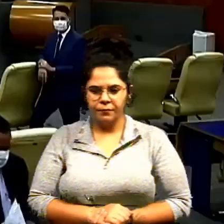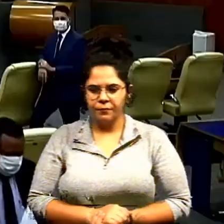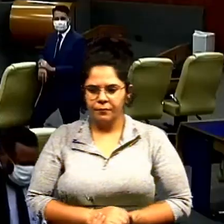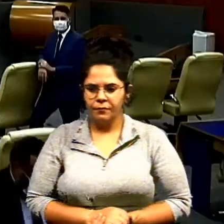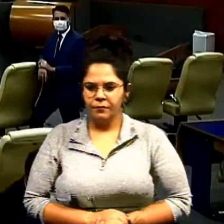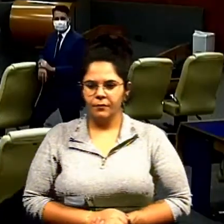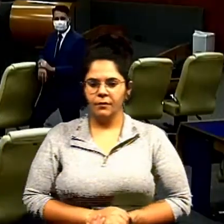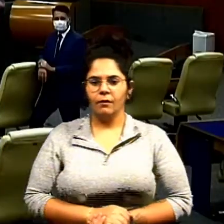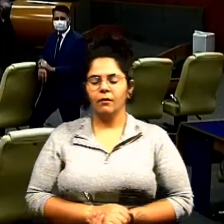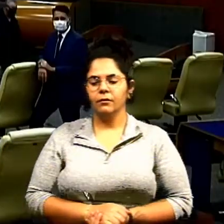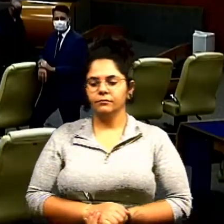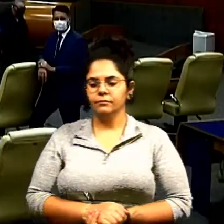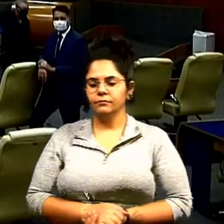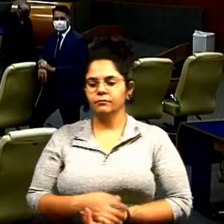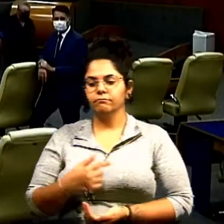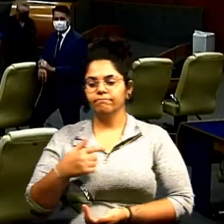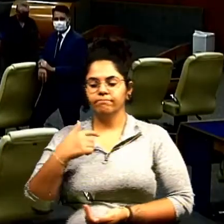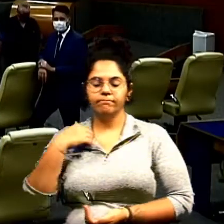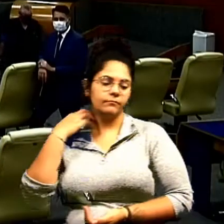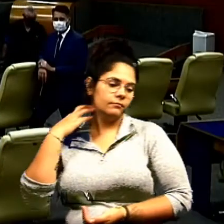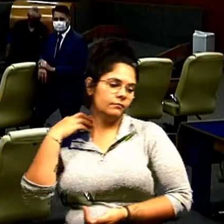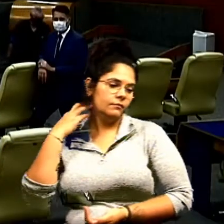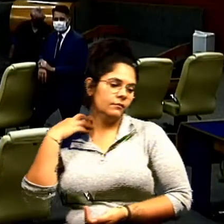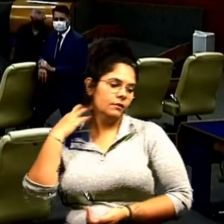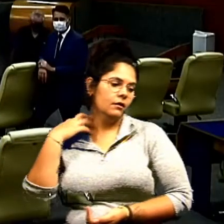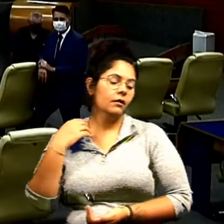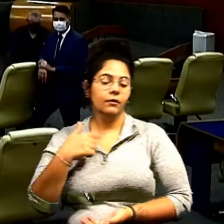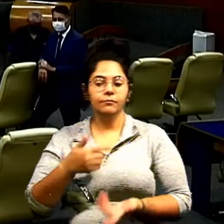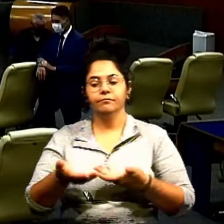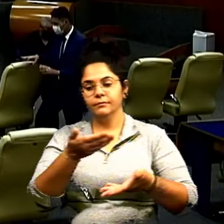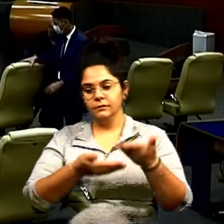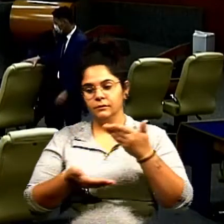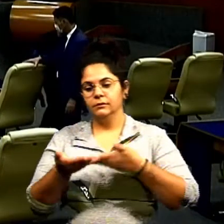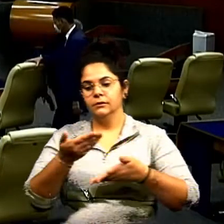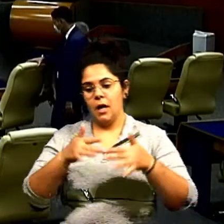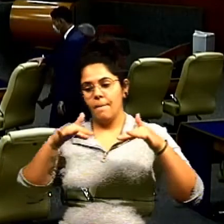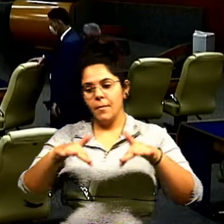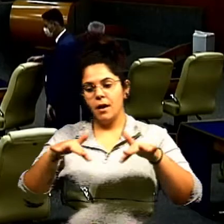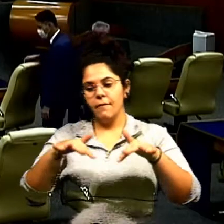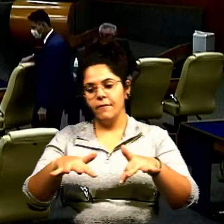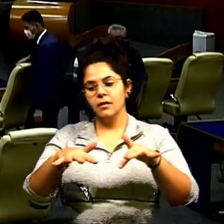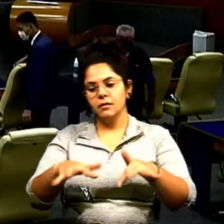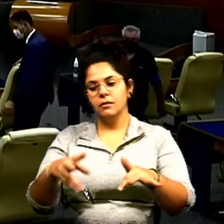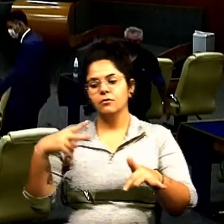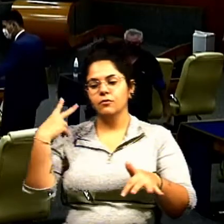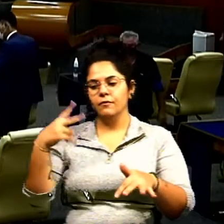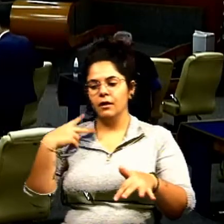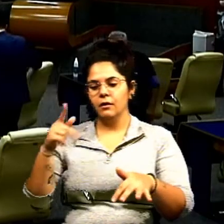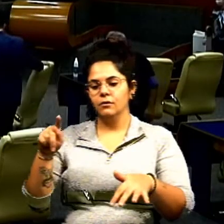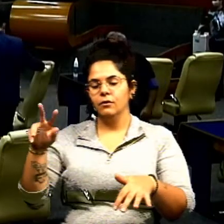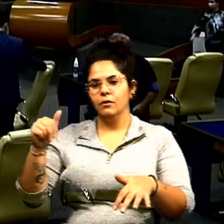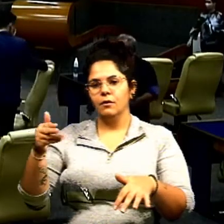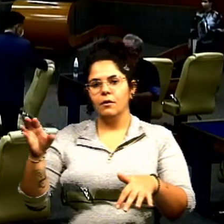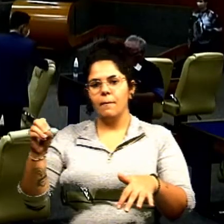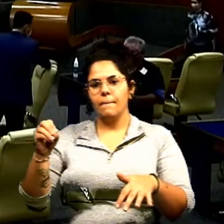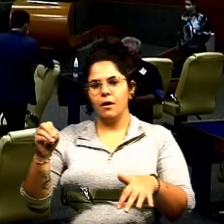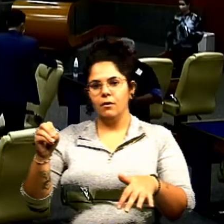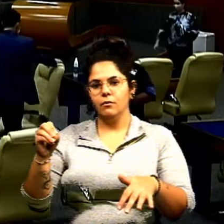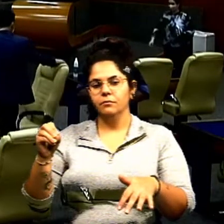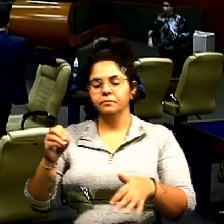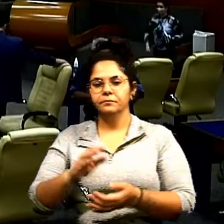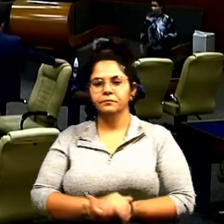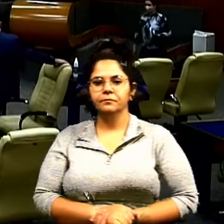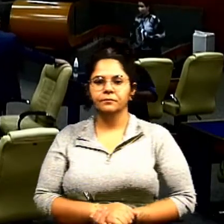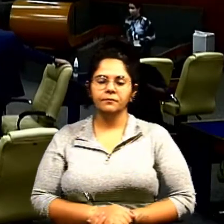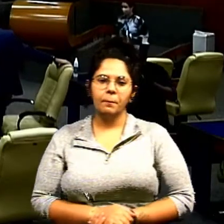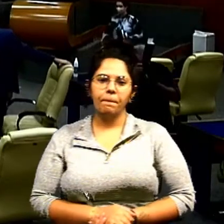Senhor presidente, eu também aqui não poderia fazer essas considerações com relação à manifestação do meu amigo Paulo Magalhães, meu vizinho